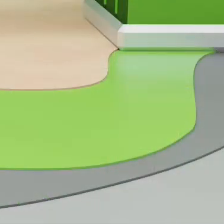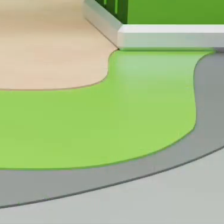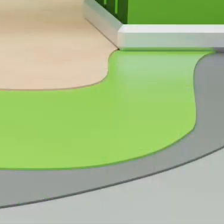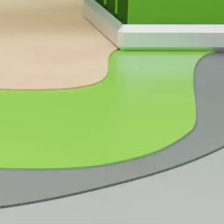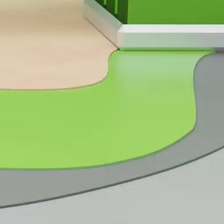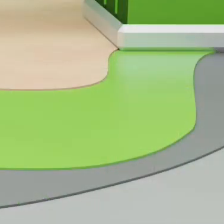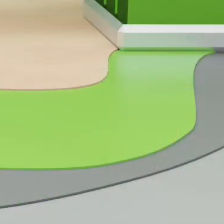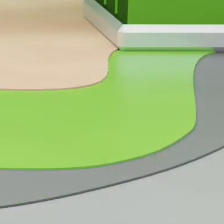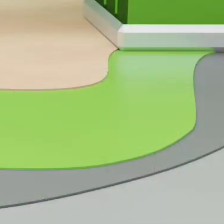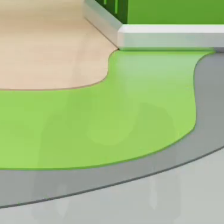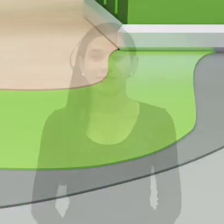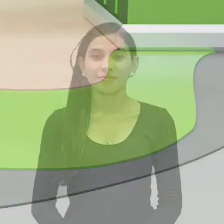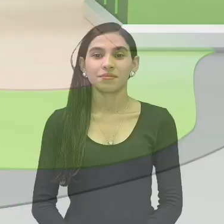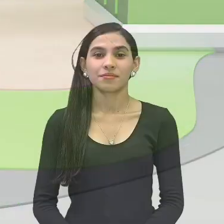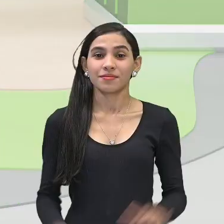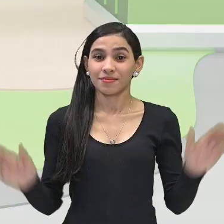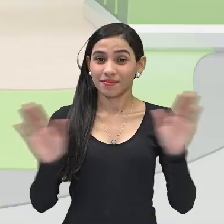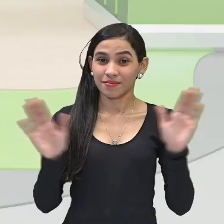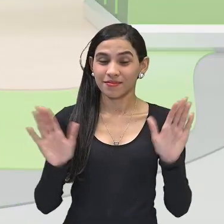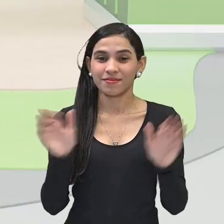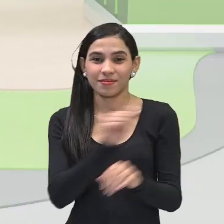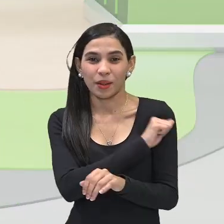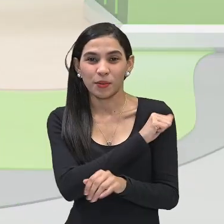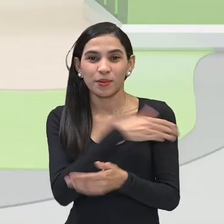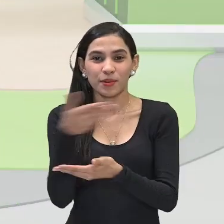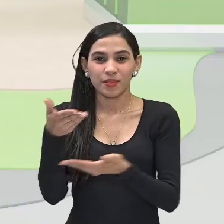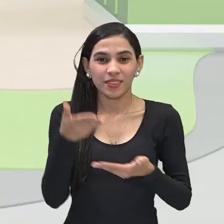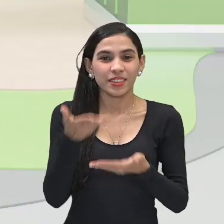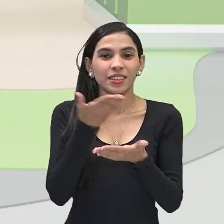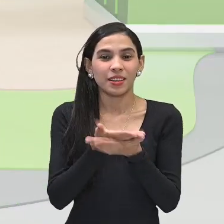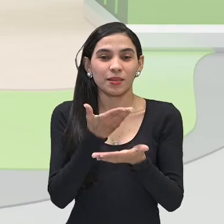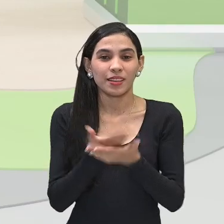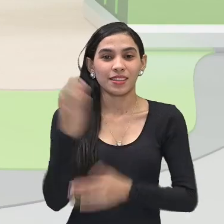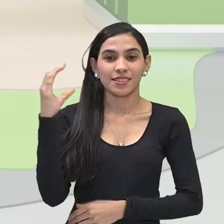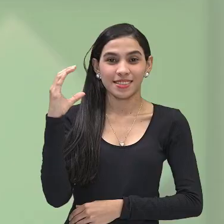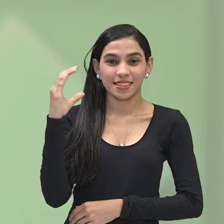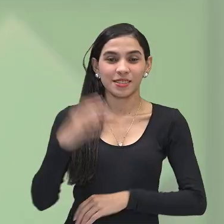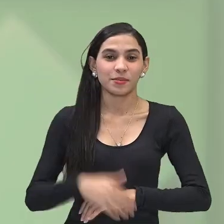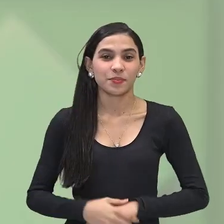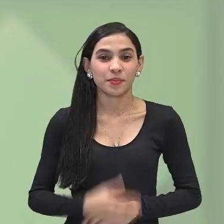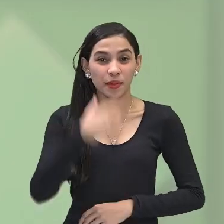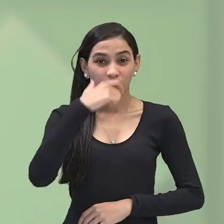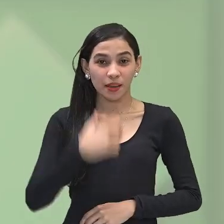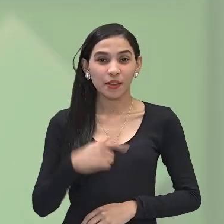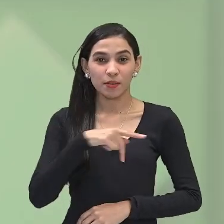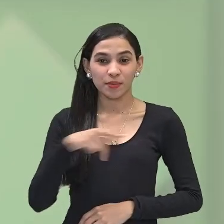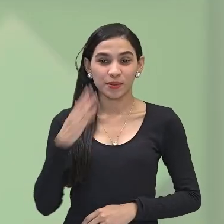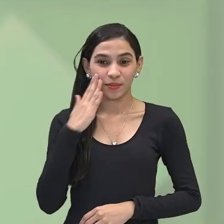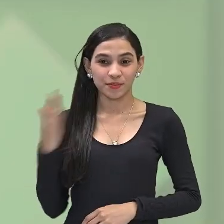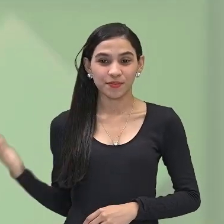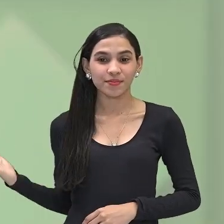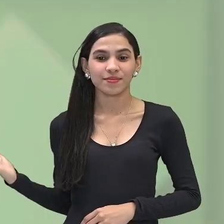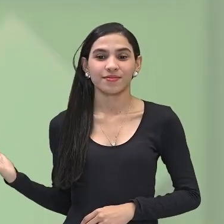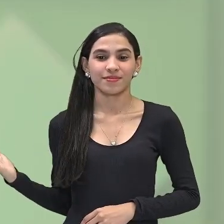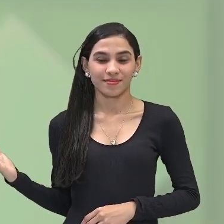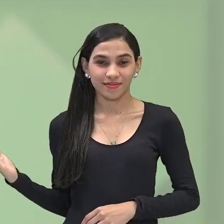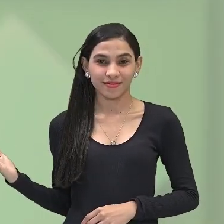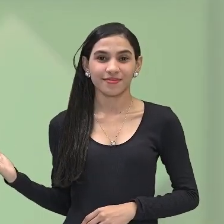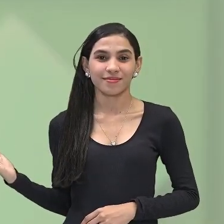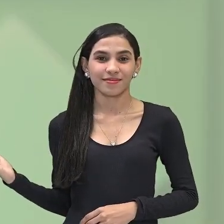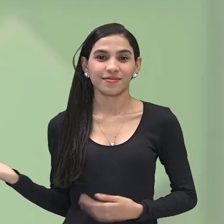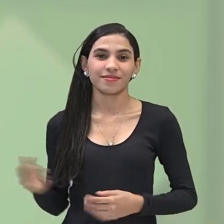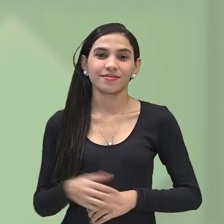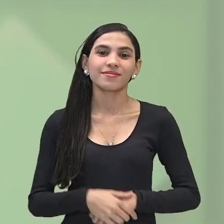Olá, sejam bem-vindos para a nossa aula de ciências. Eu sou o professor Dyson Jardim